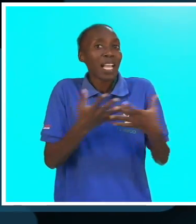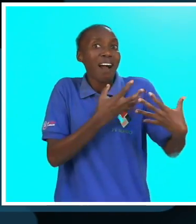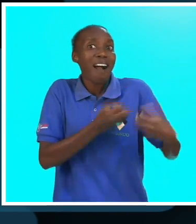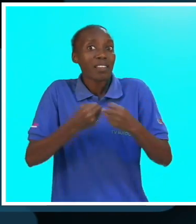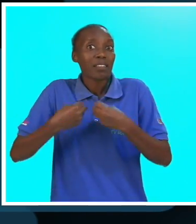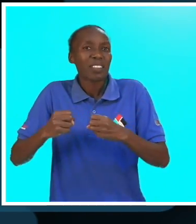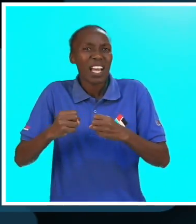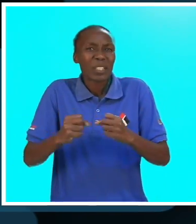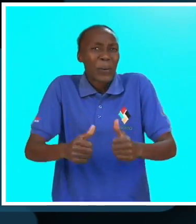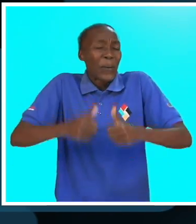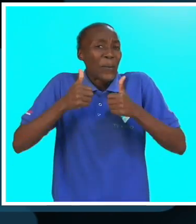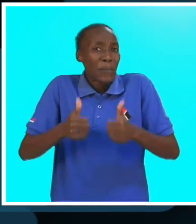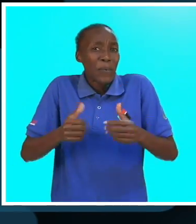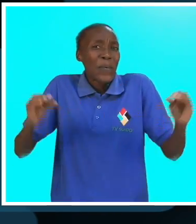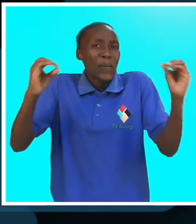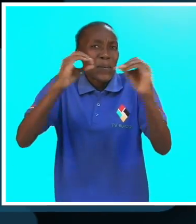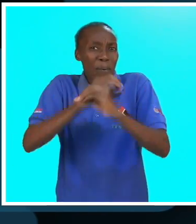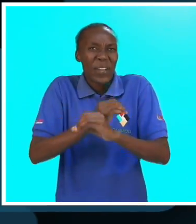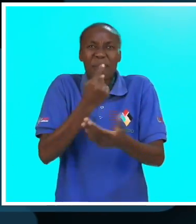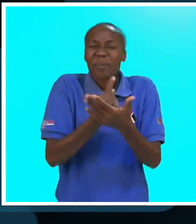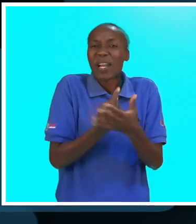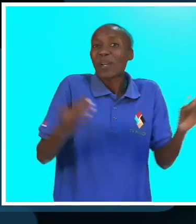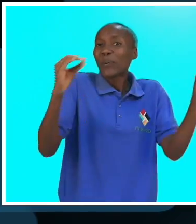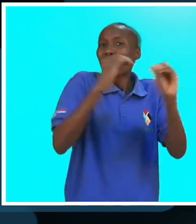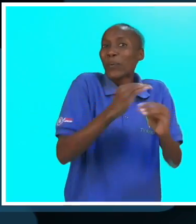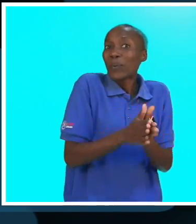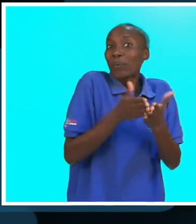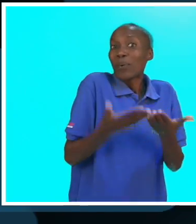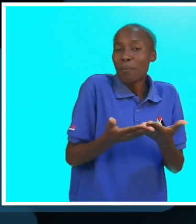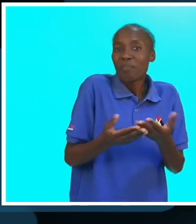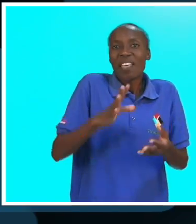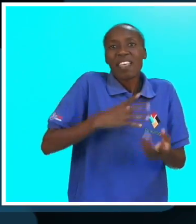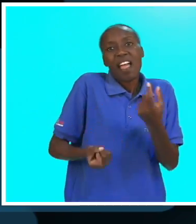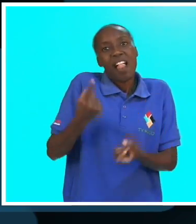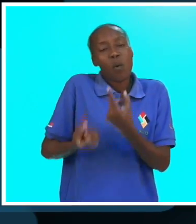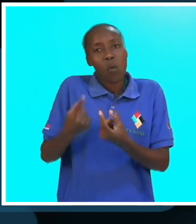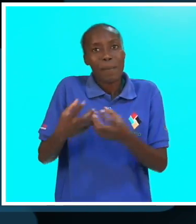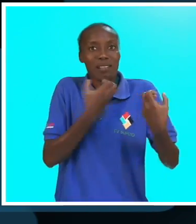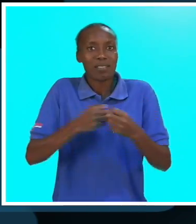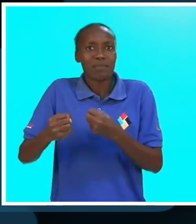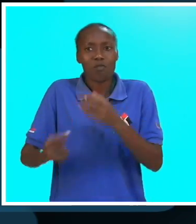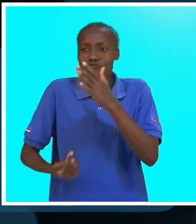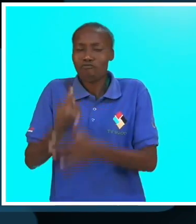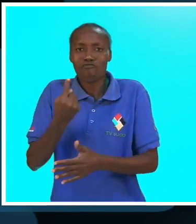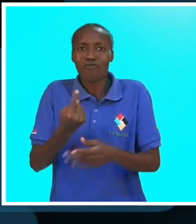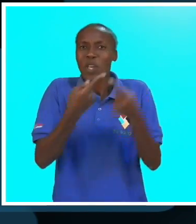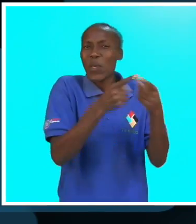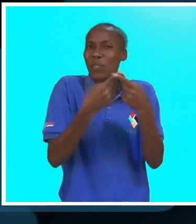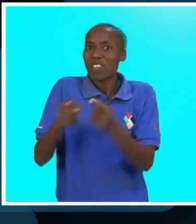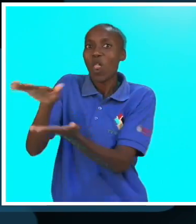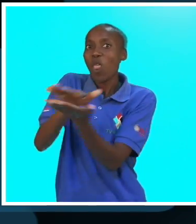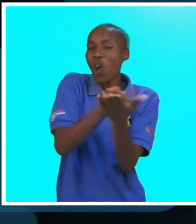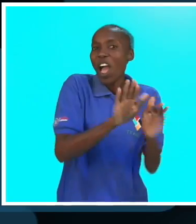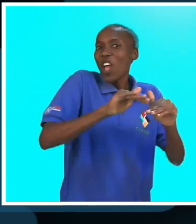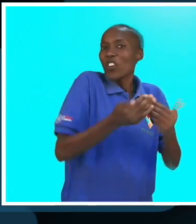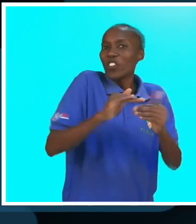nenhuma atividade massiva de relevo, salvo atividades esporádicas em